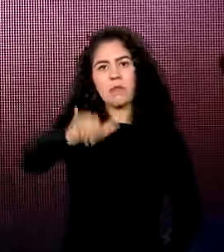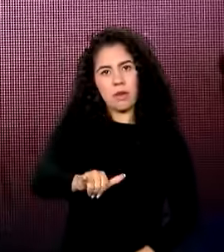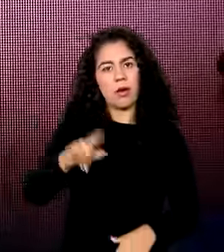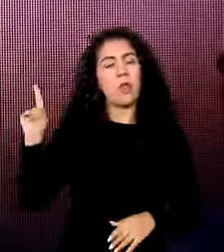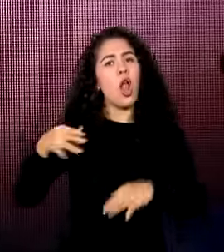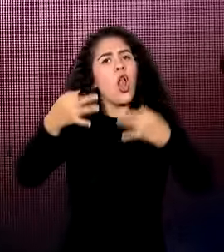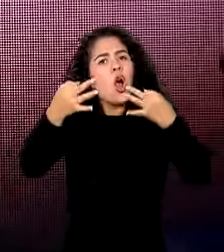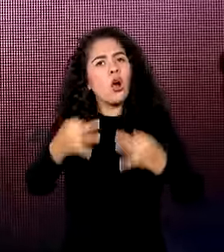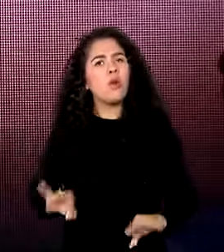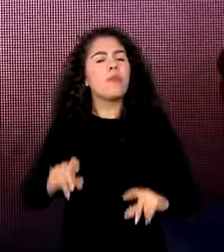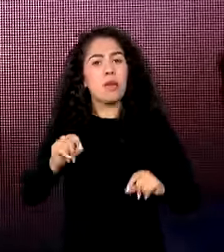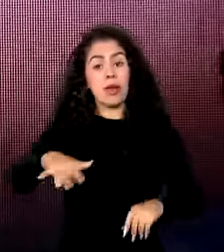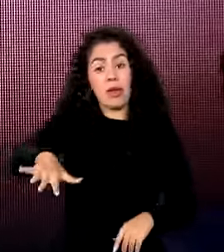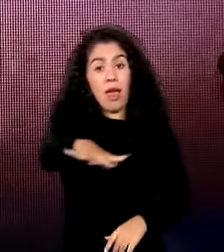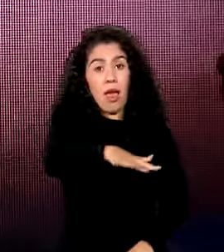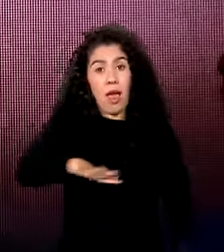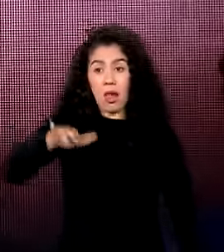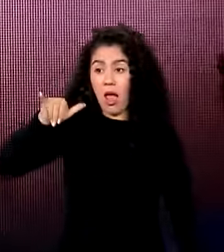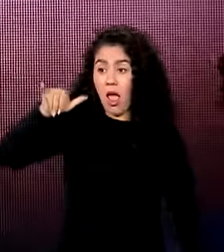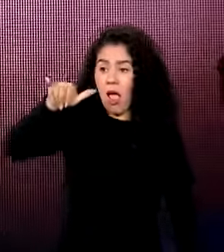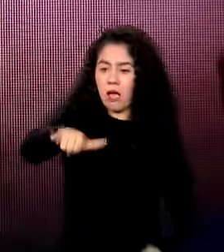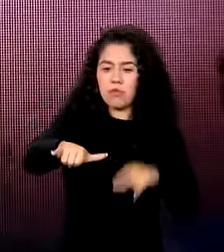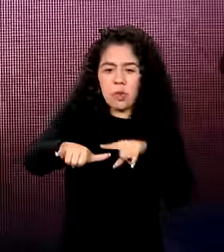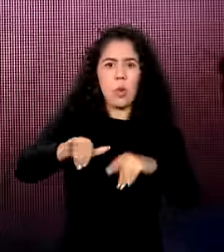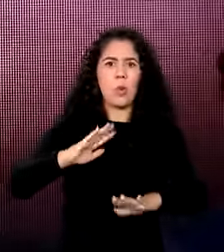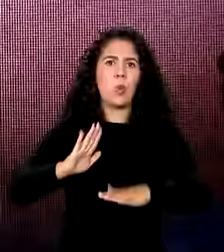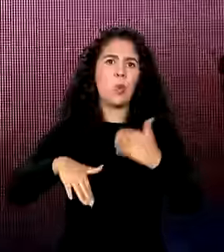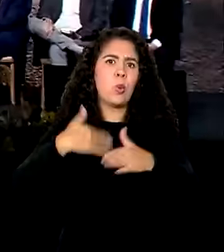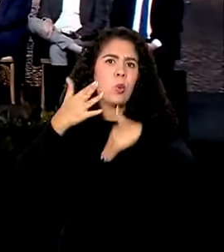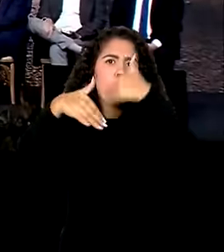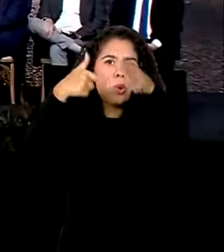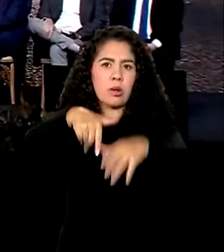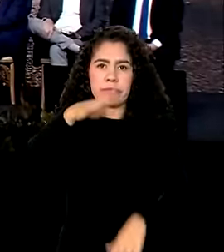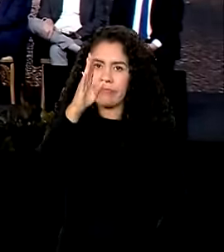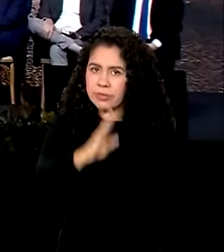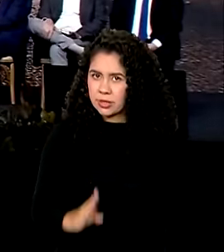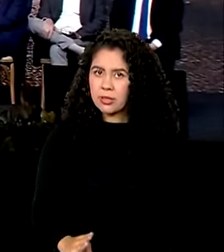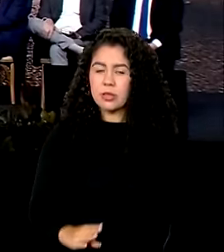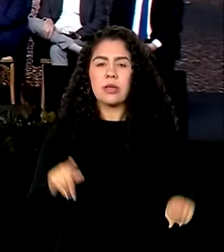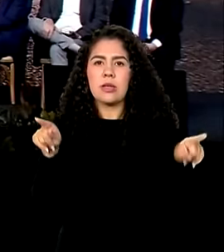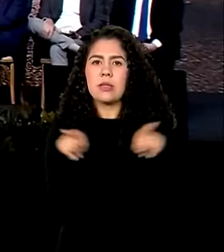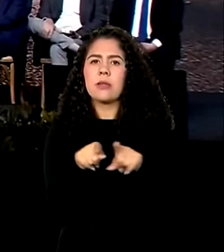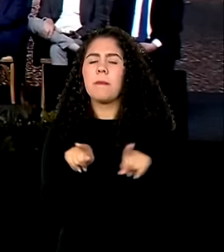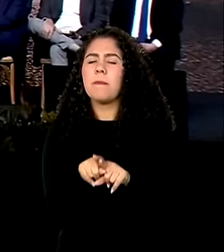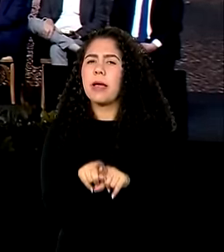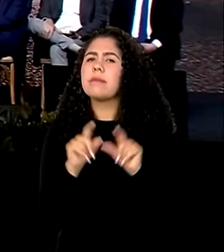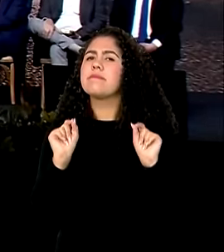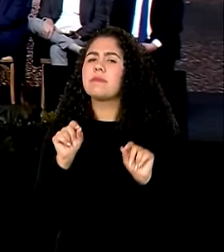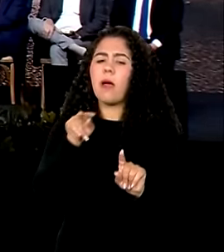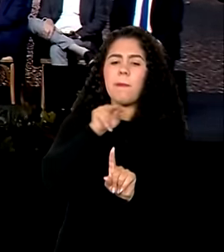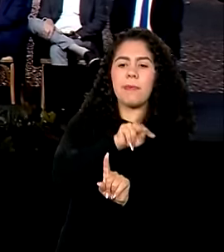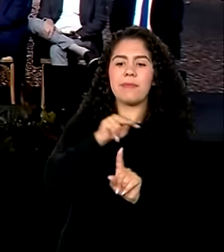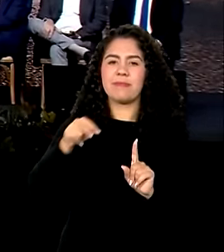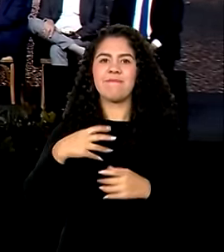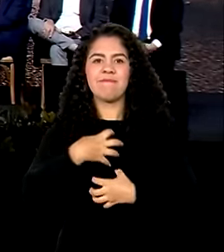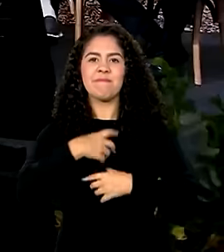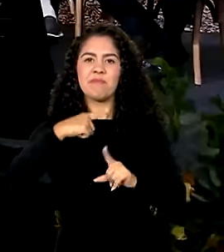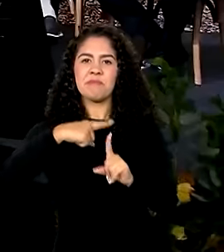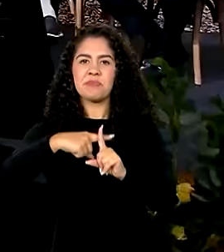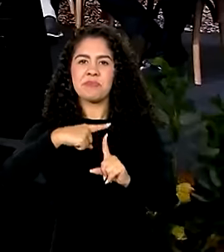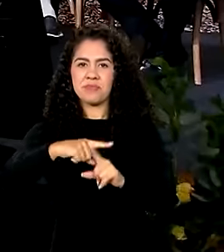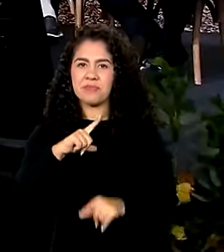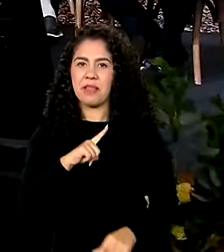afirmou que o setor de aviação vem crescendo no Brasil e as perspectivas são otimistas.